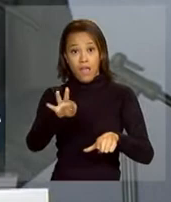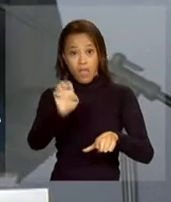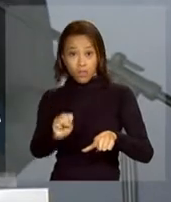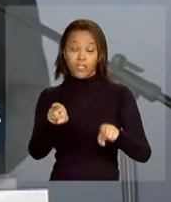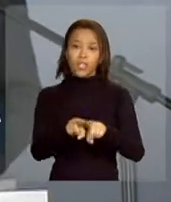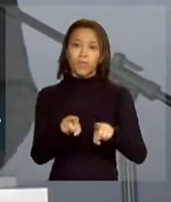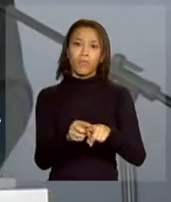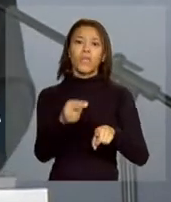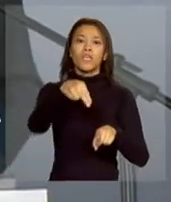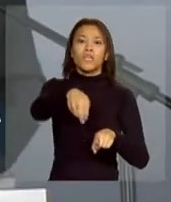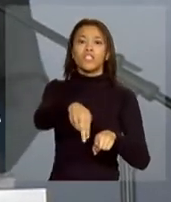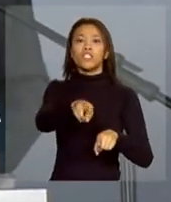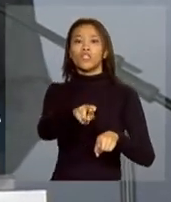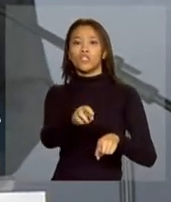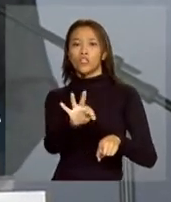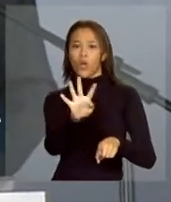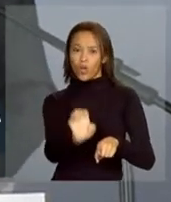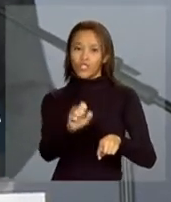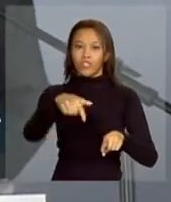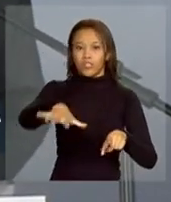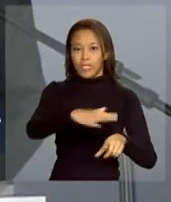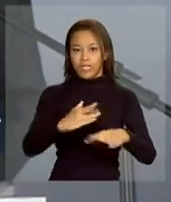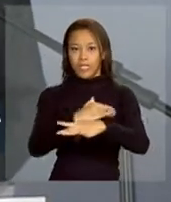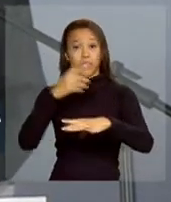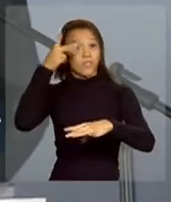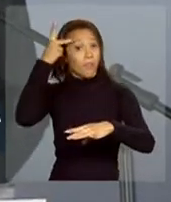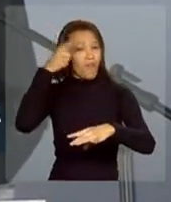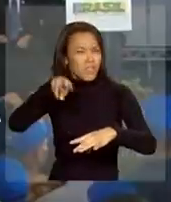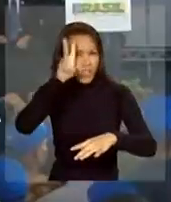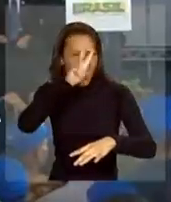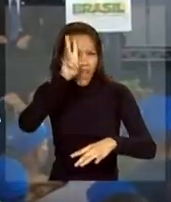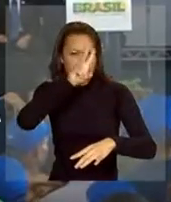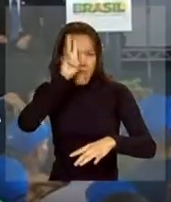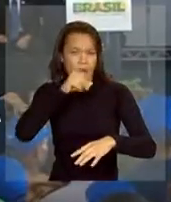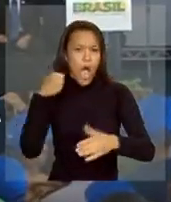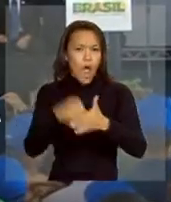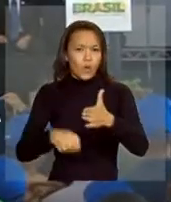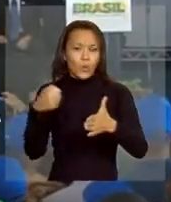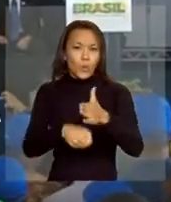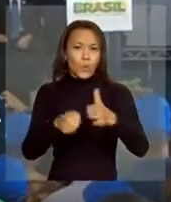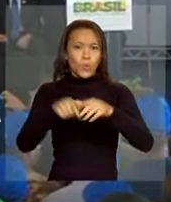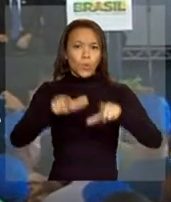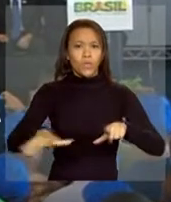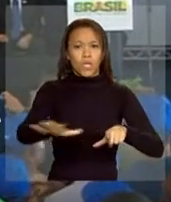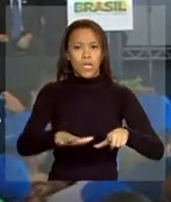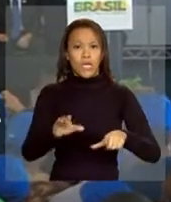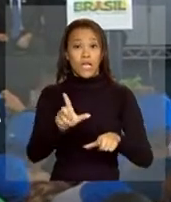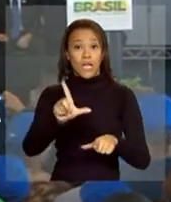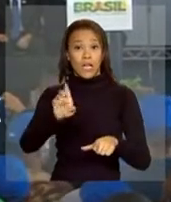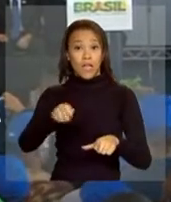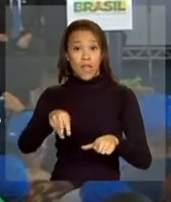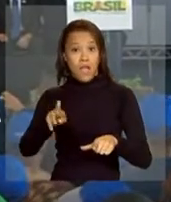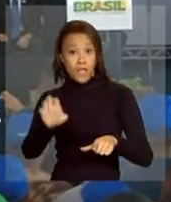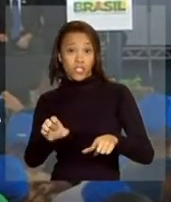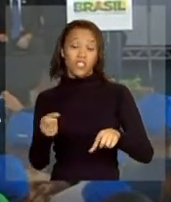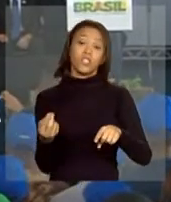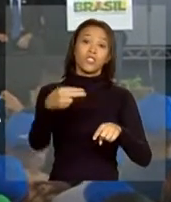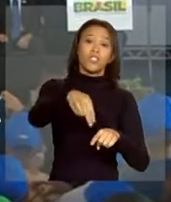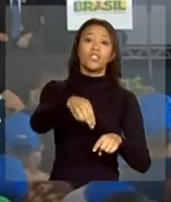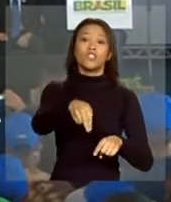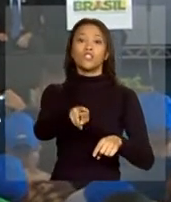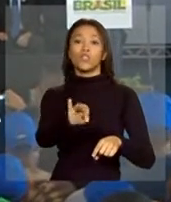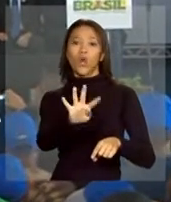Paulo. Vocês devem lembrar a luta da Zona Leste e da Zona Norte para trazer